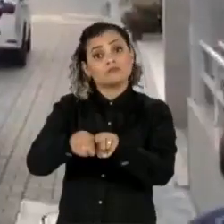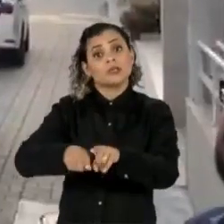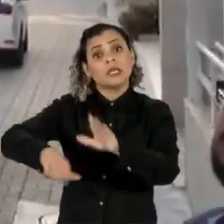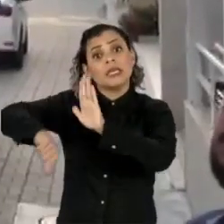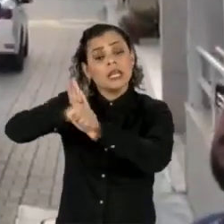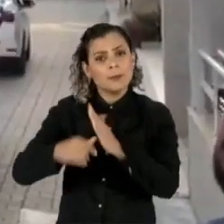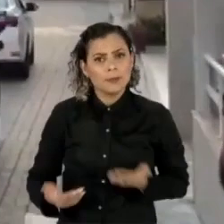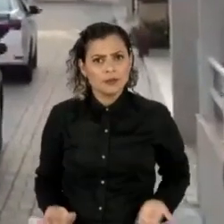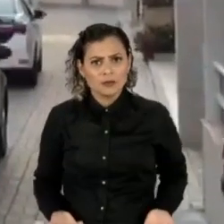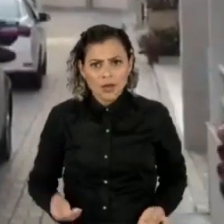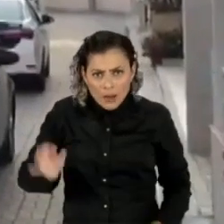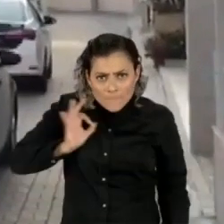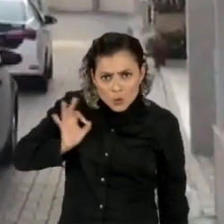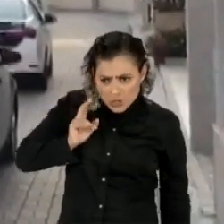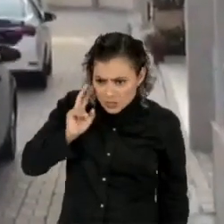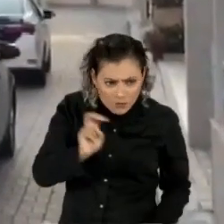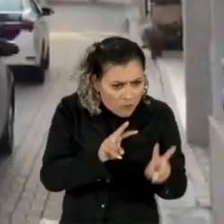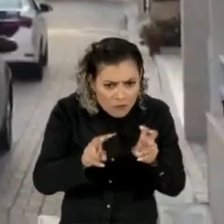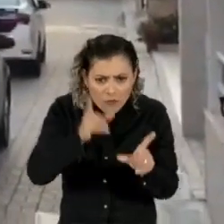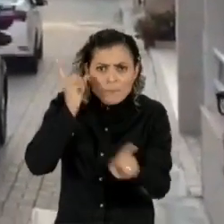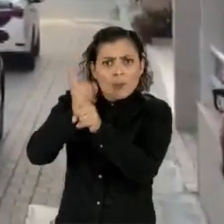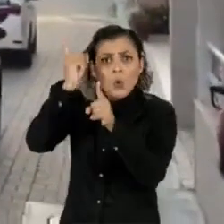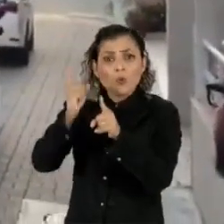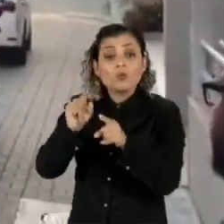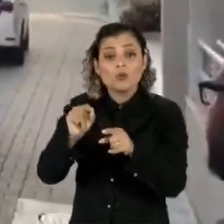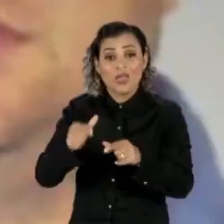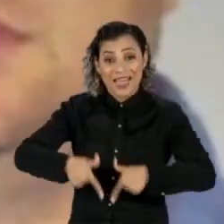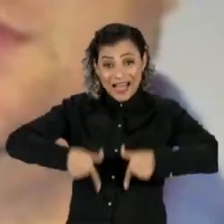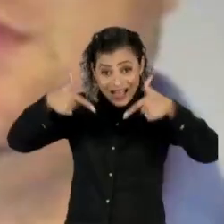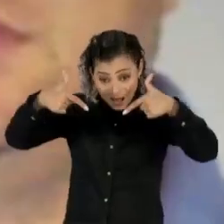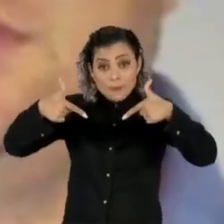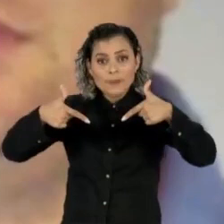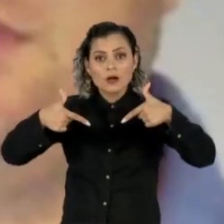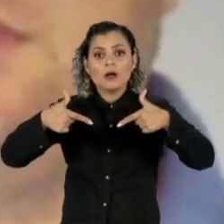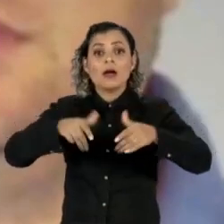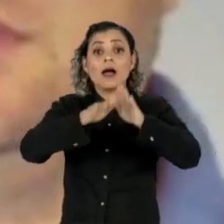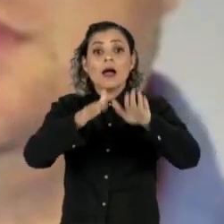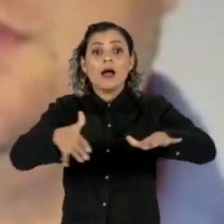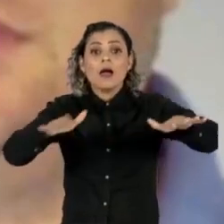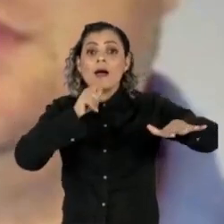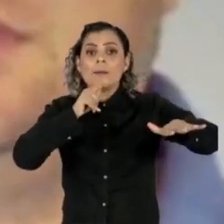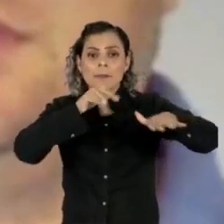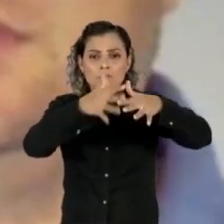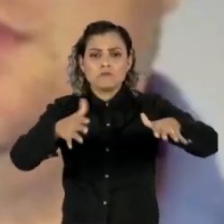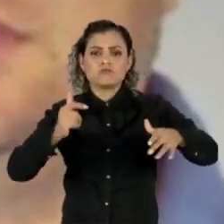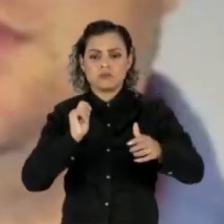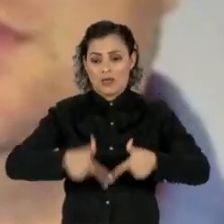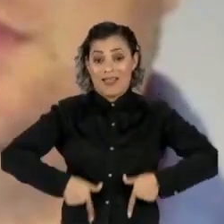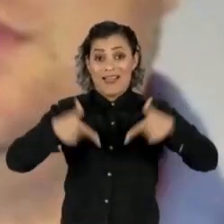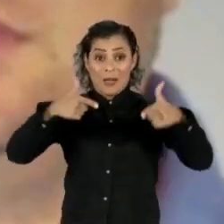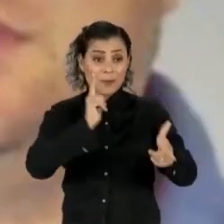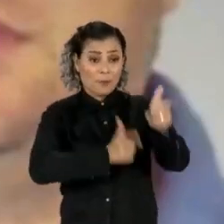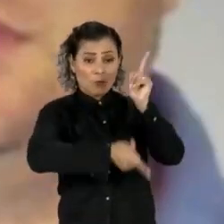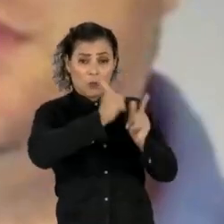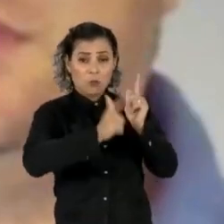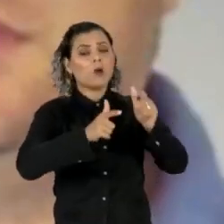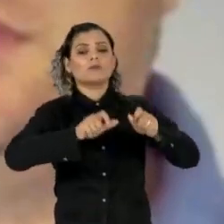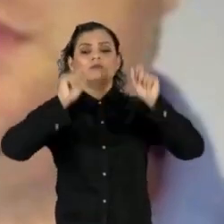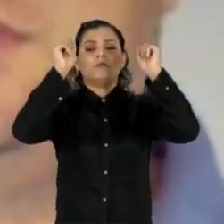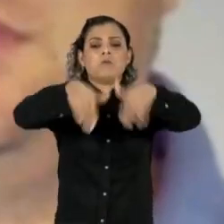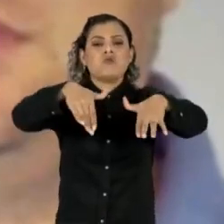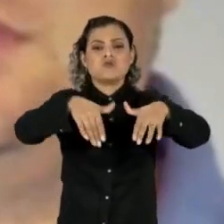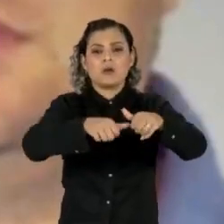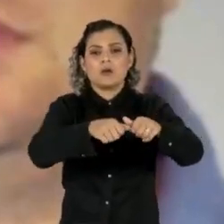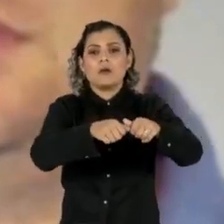Segundo a polícia, o grupo teria jogado no mar a arma usada por Rony Lessa dois dias após as prisões dele e do ex